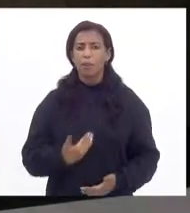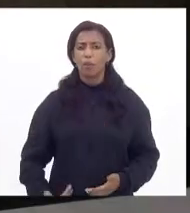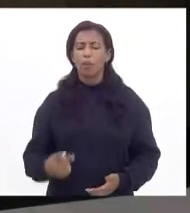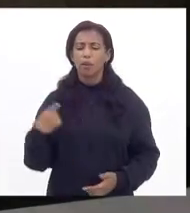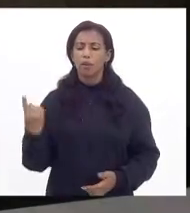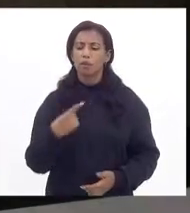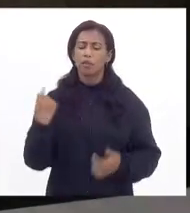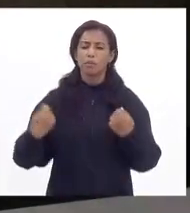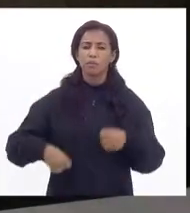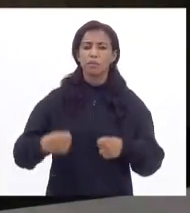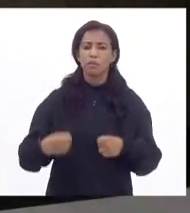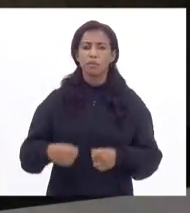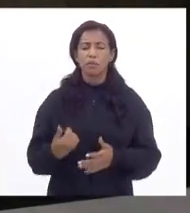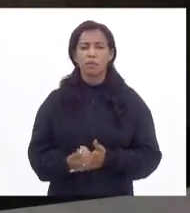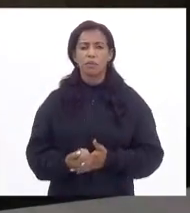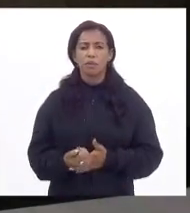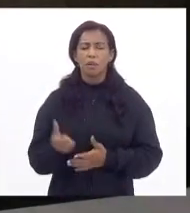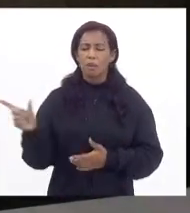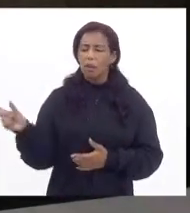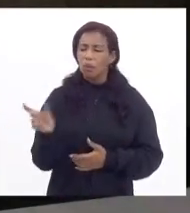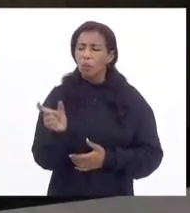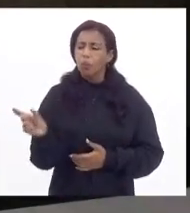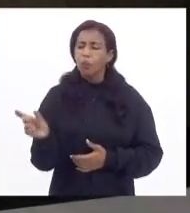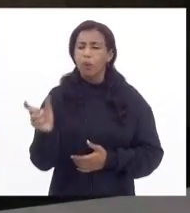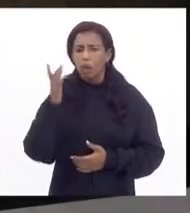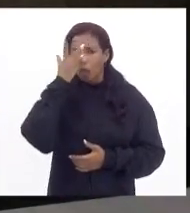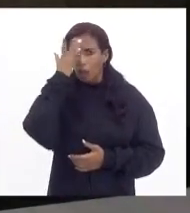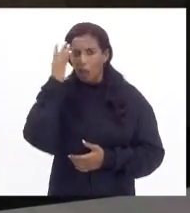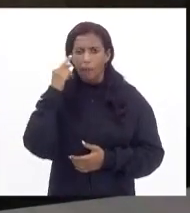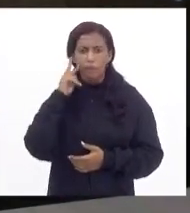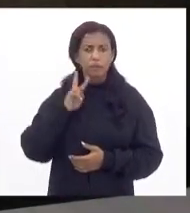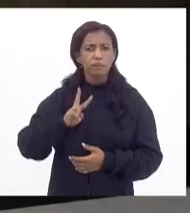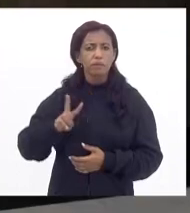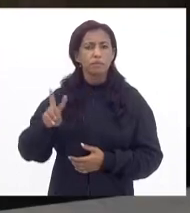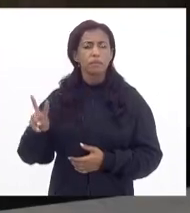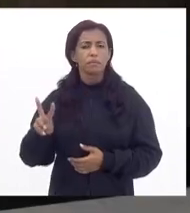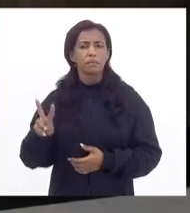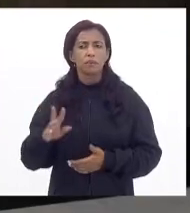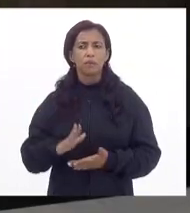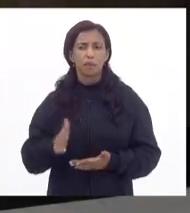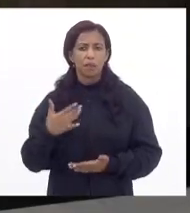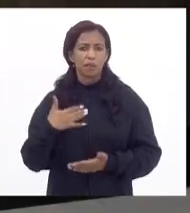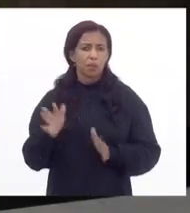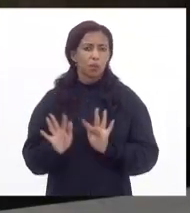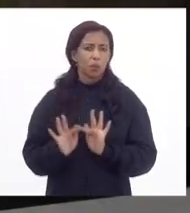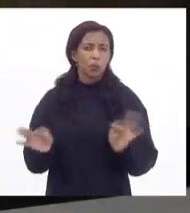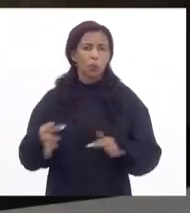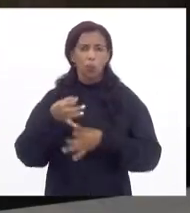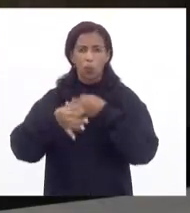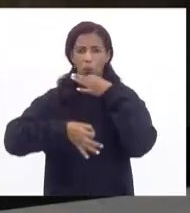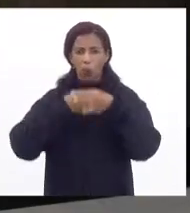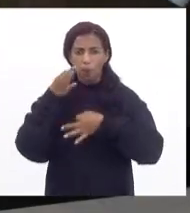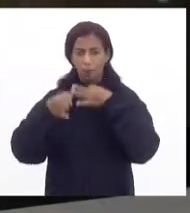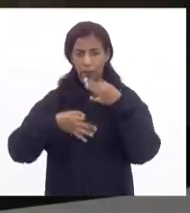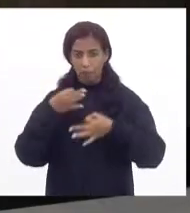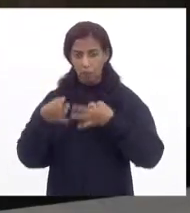para uma fatia desses motoristas autônomos, que, ao meu ver, na minha humilde opinião socialista,